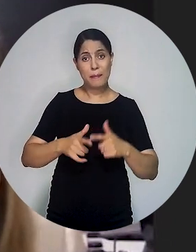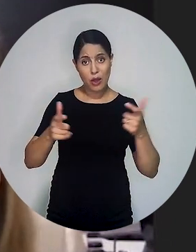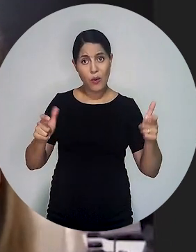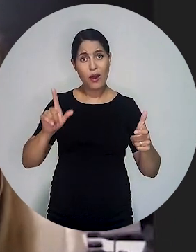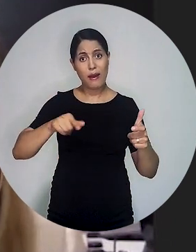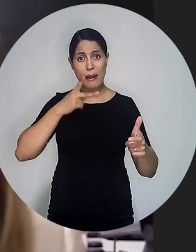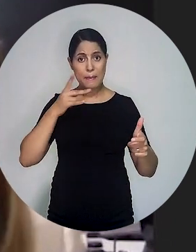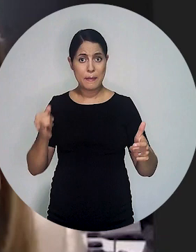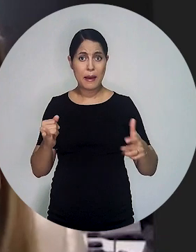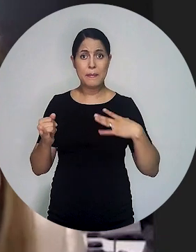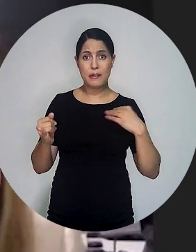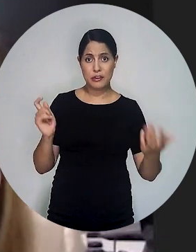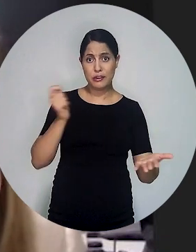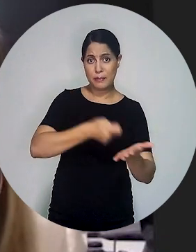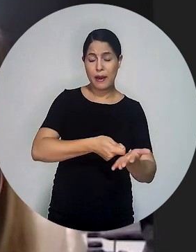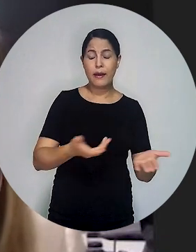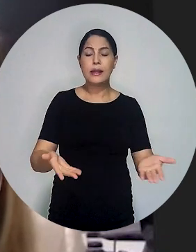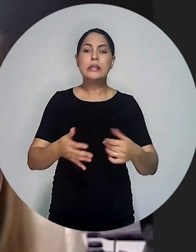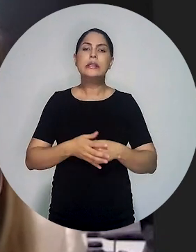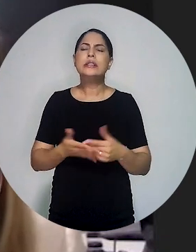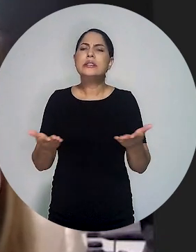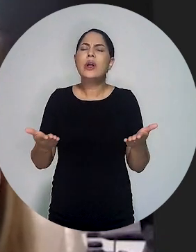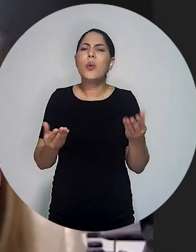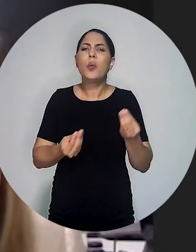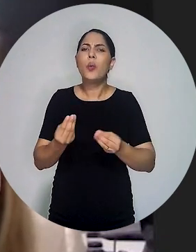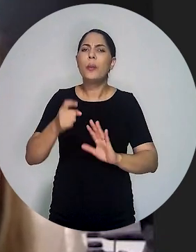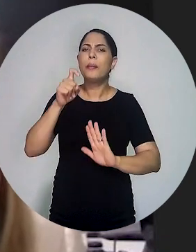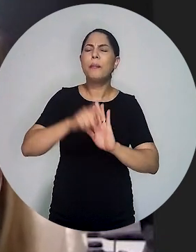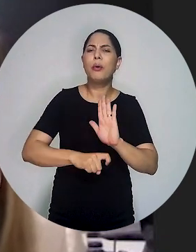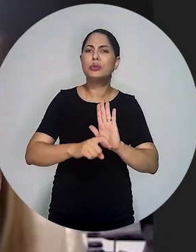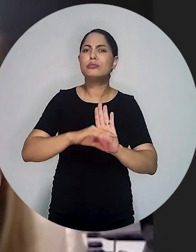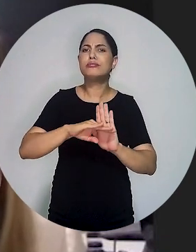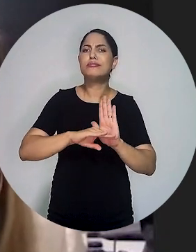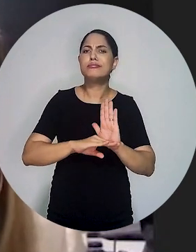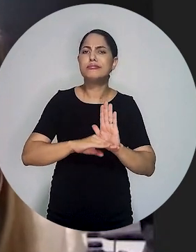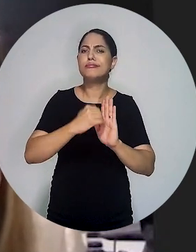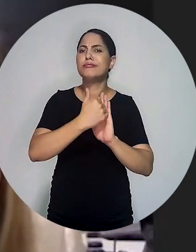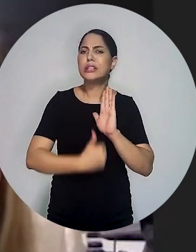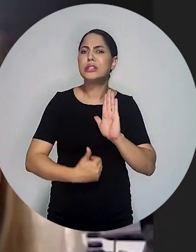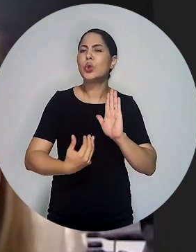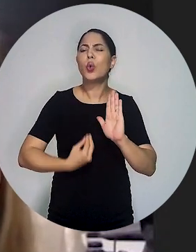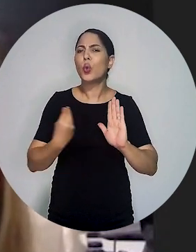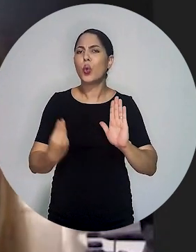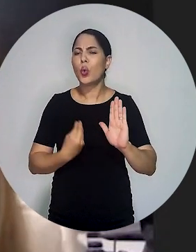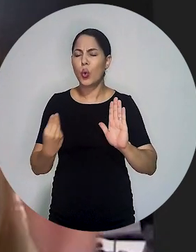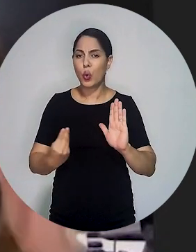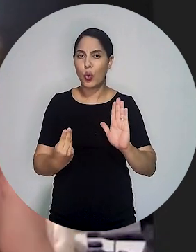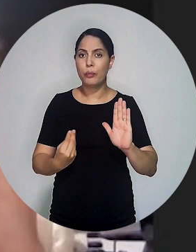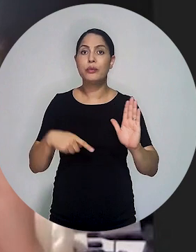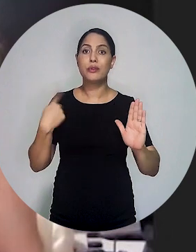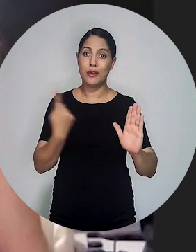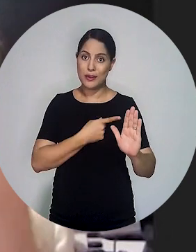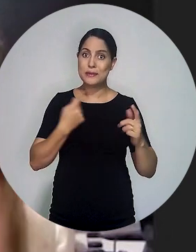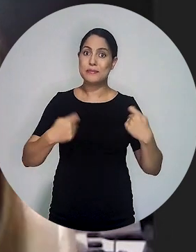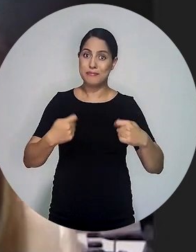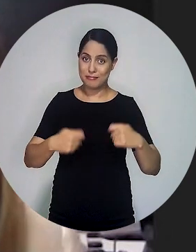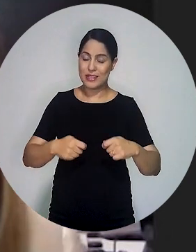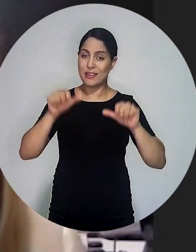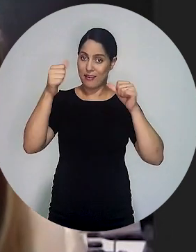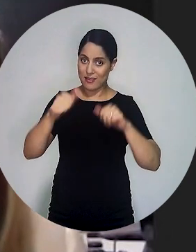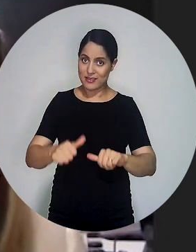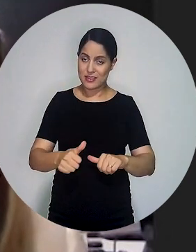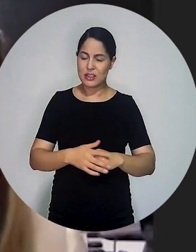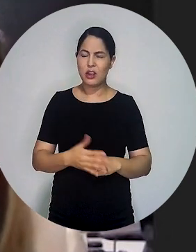na imensa maioria das vezes é, da sua base de cálculo do imposto. E tinha ali uma função extrafiscal nessa dedução, a não pode desconsiderar isso.